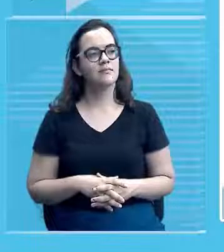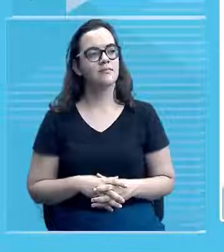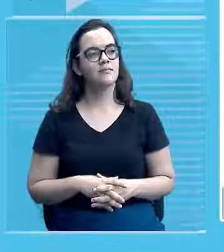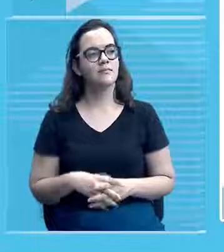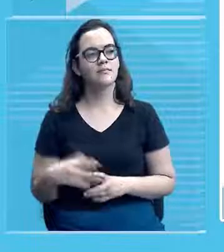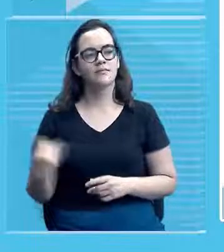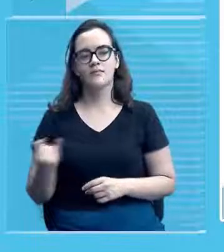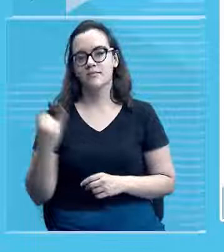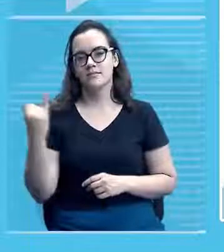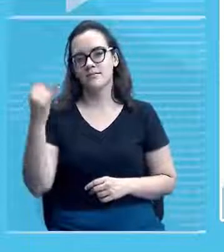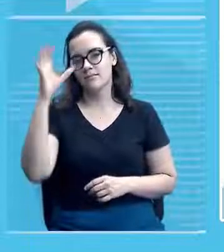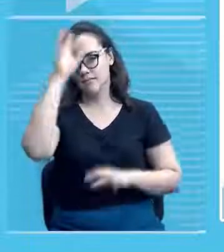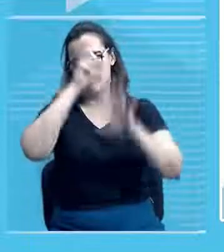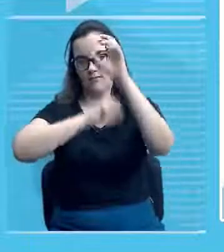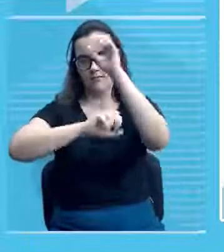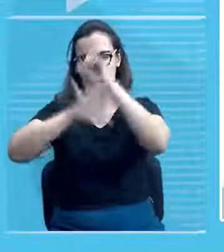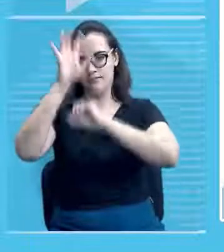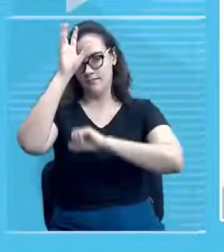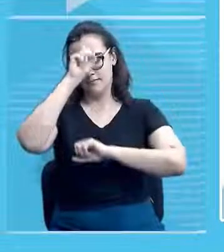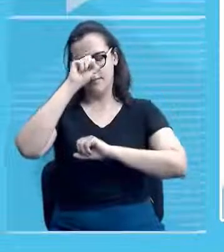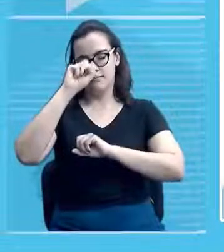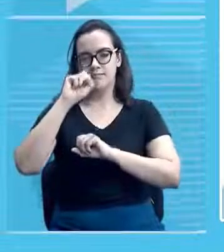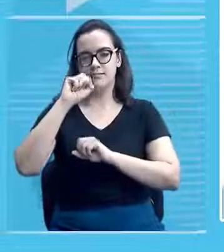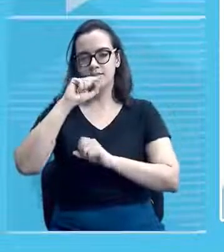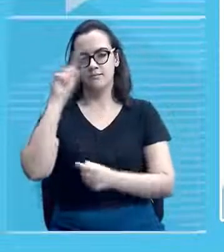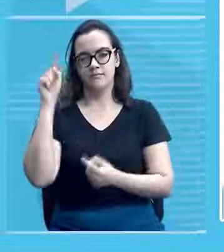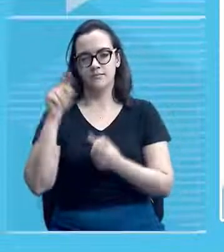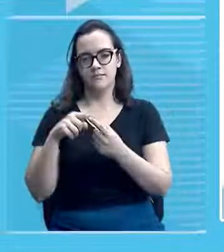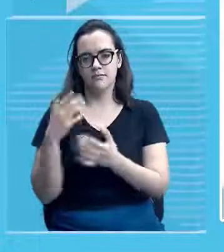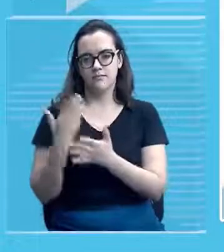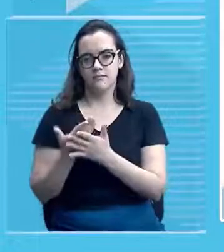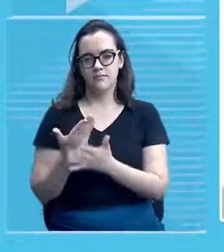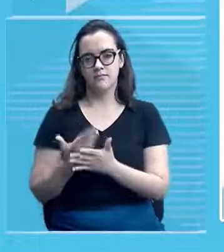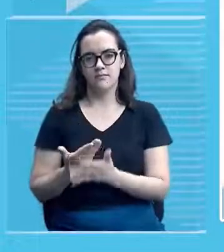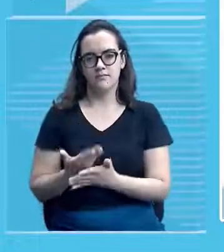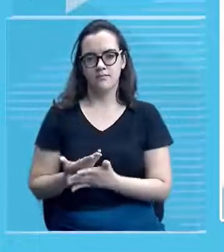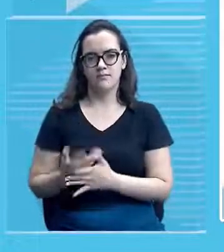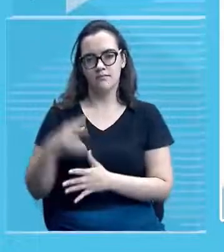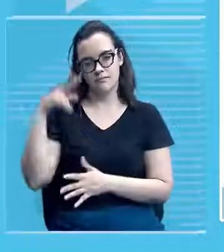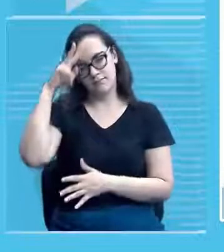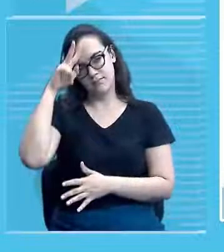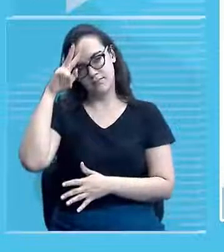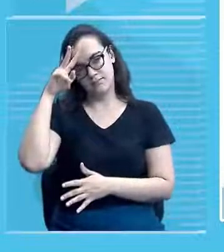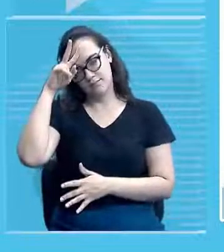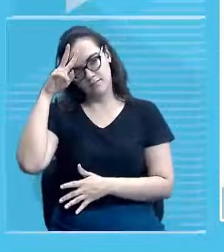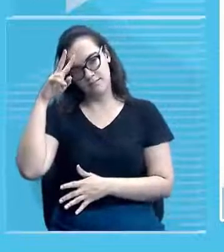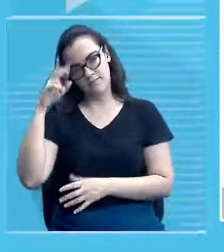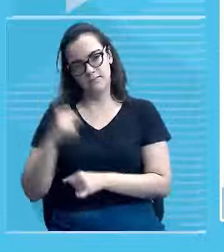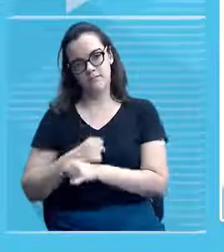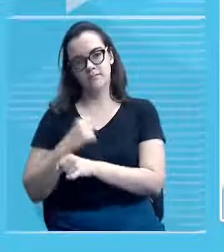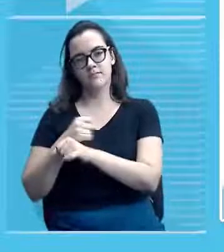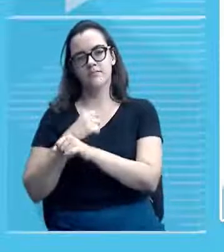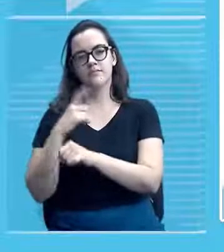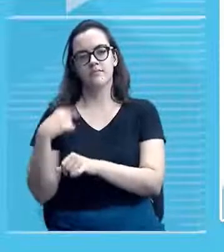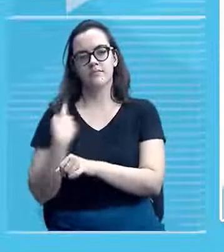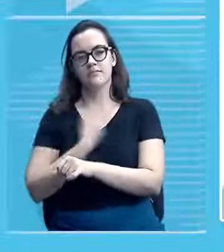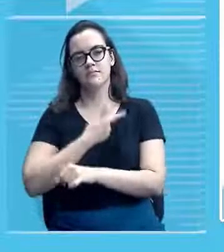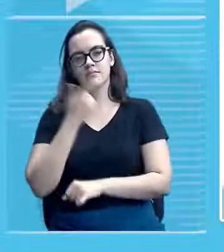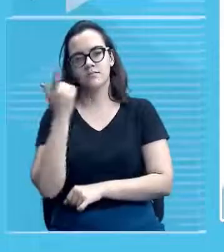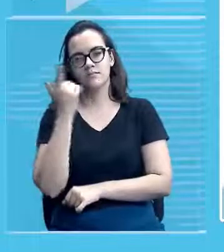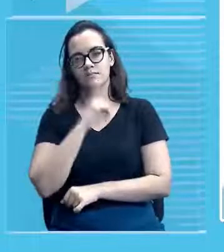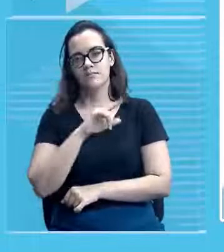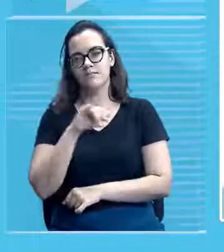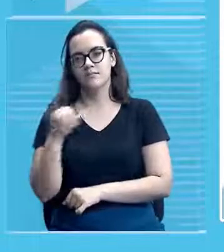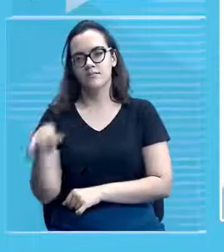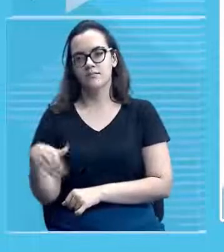né? Para, assim, né? Termos um aproveitamento maior de nossas riquezas. Então, observe que